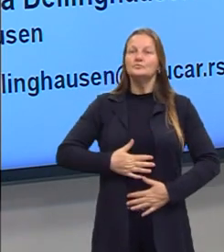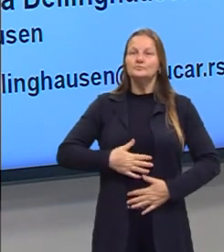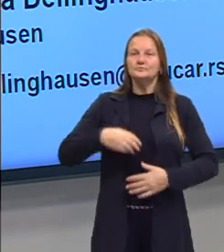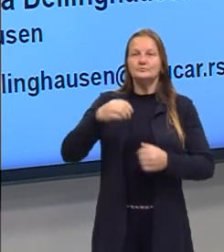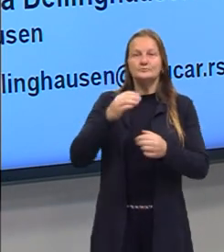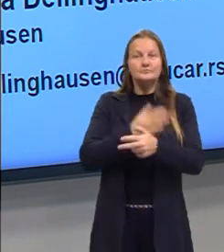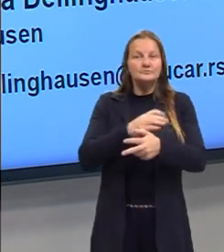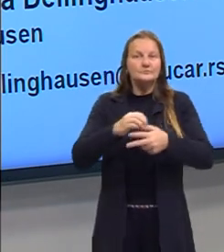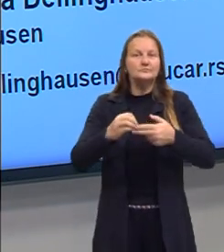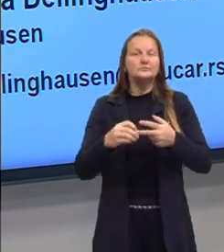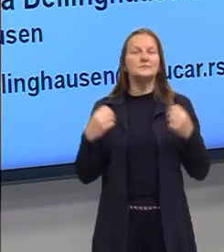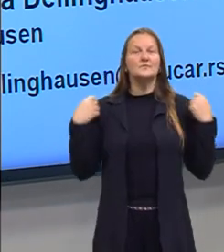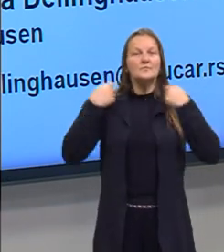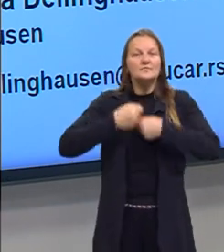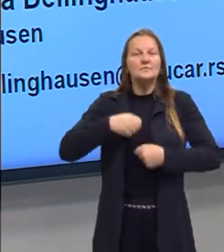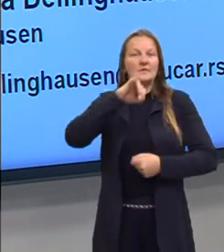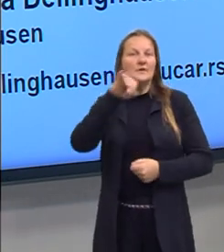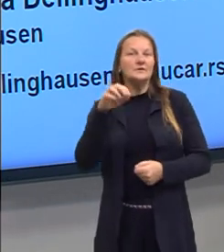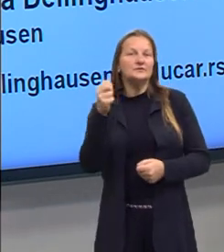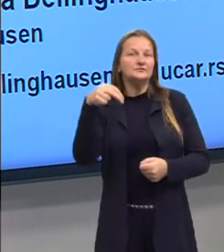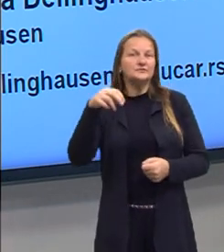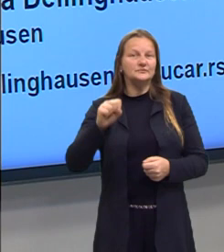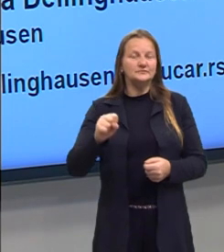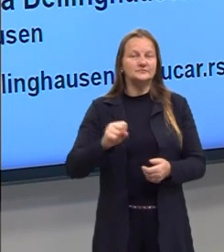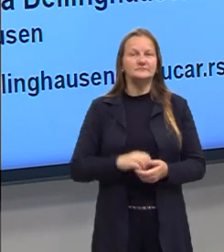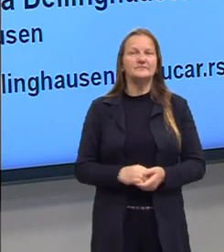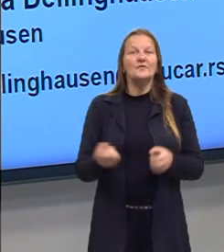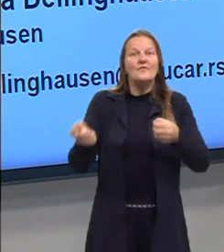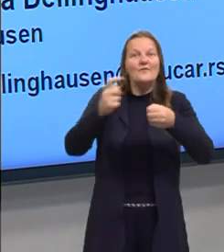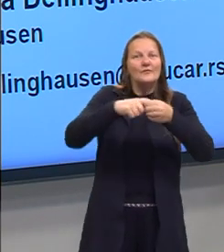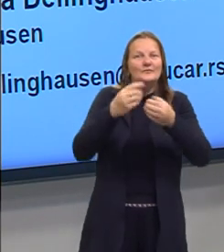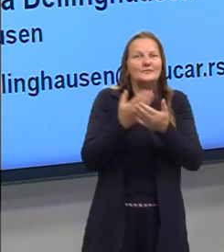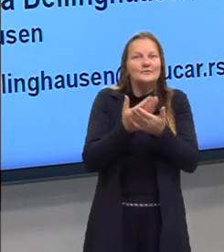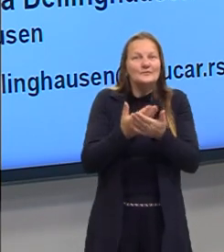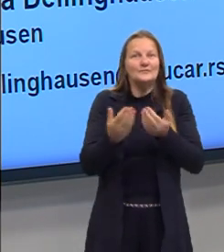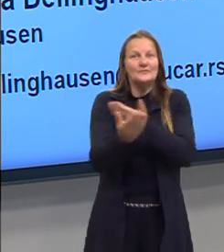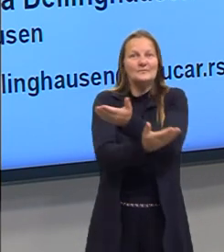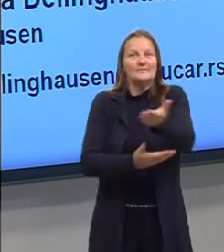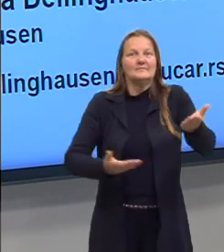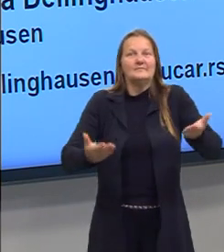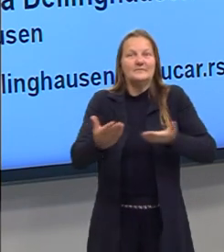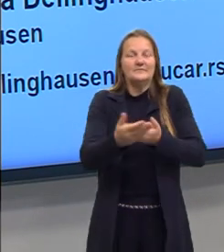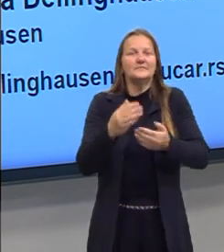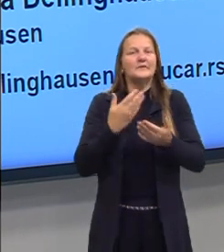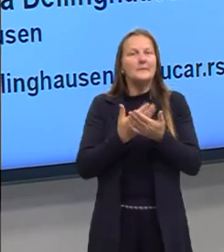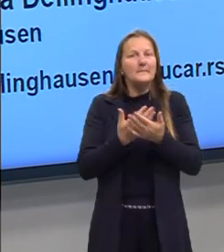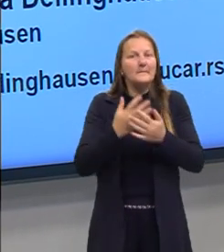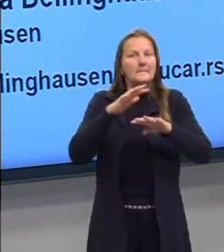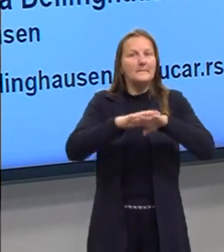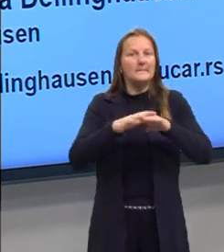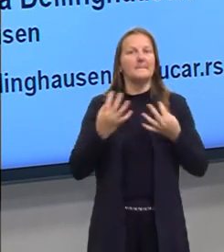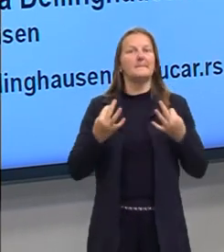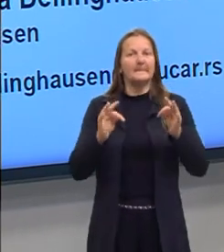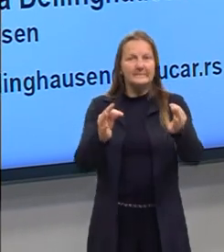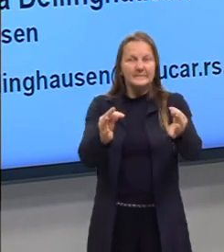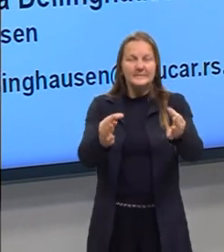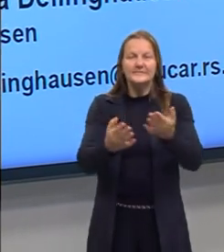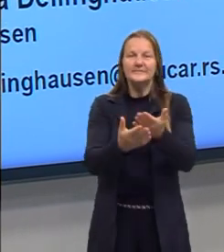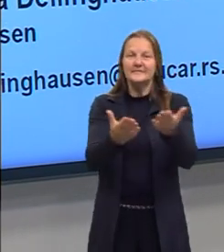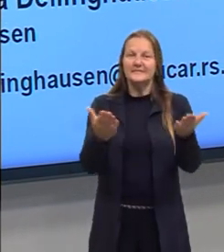camiseta do Prenem e uma camisa jeans. Voltei para compartilhar com vocês, então, mais uma aula de matemática e suas